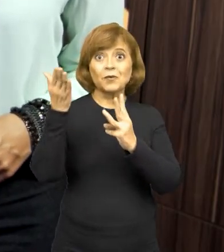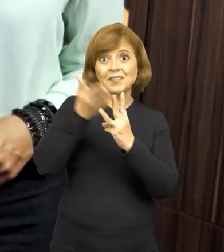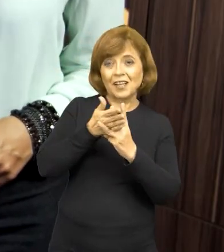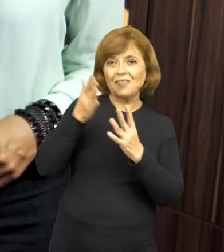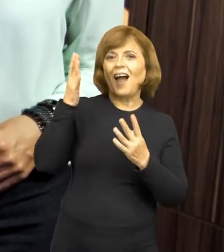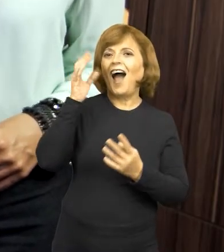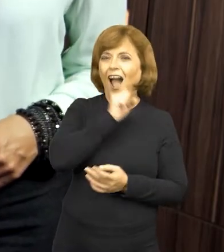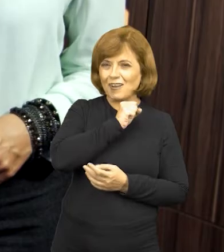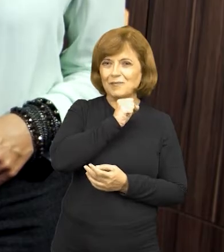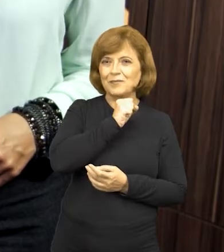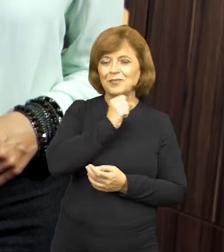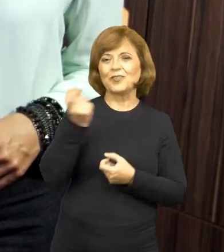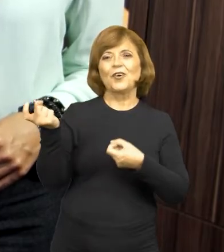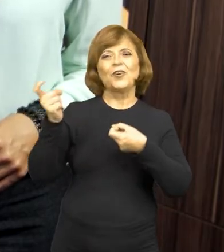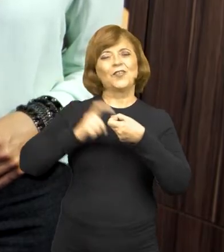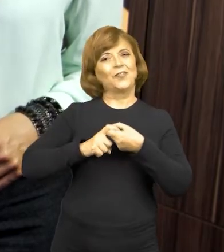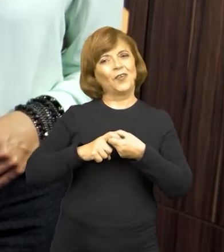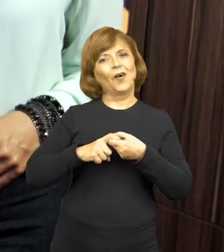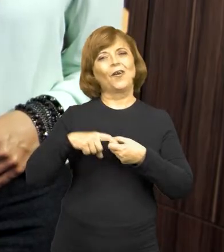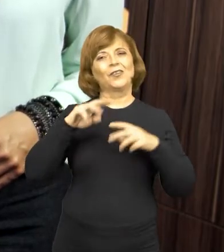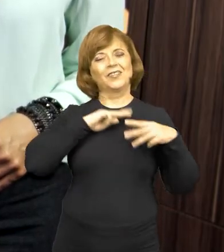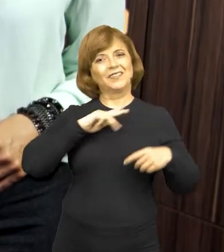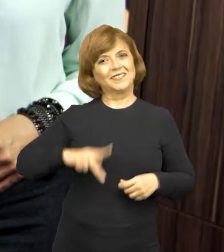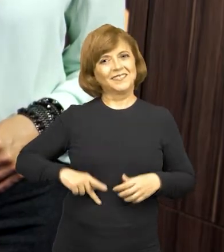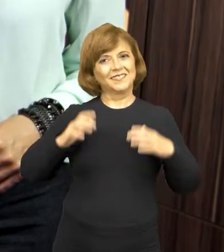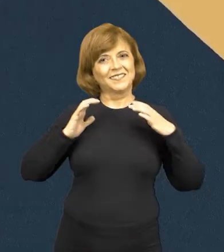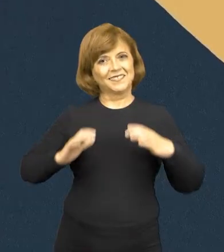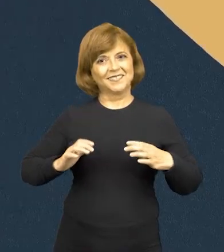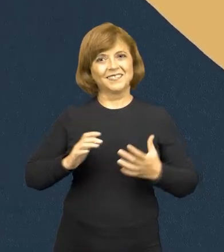intervalo. Na volta tem mais MP Cidadão.